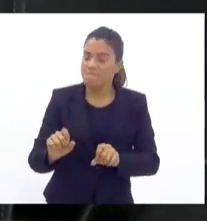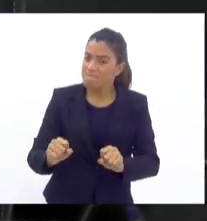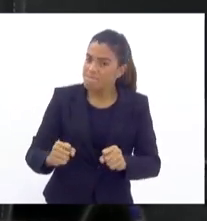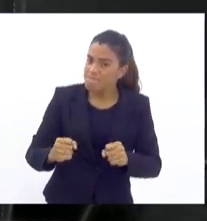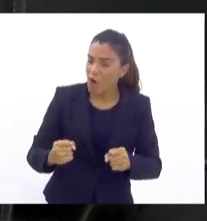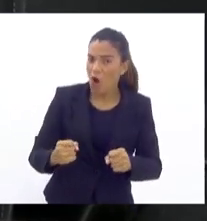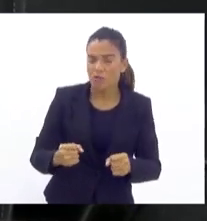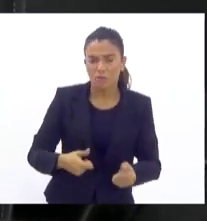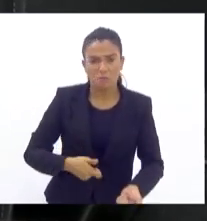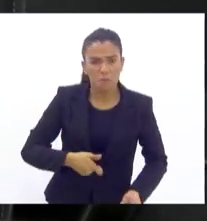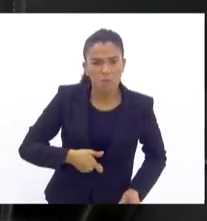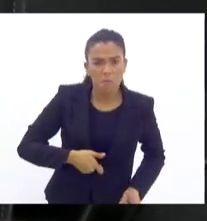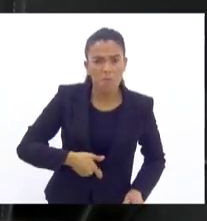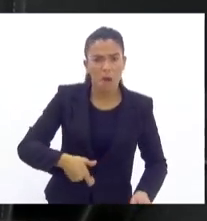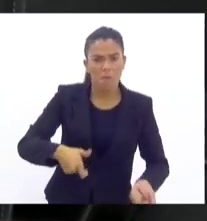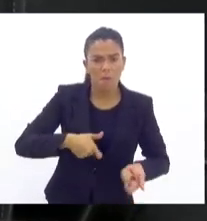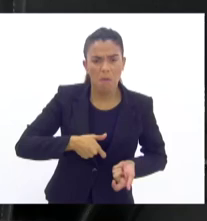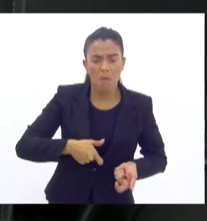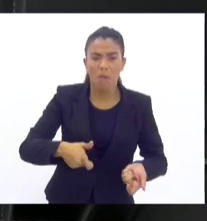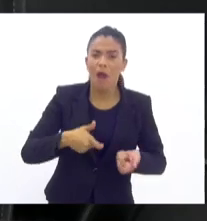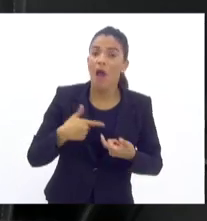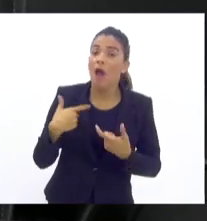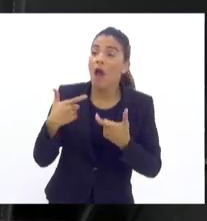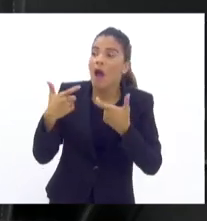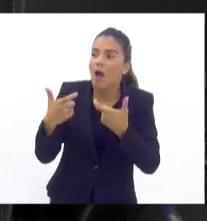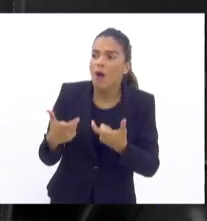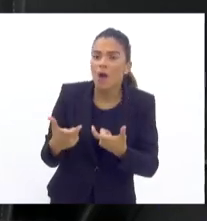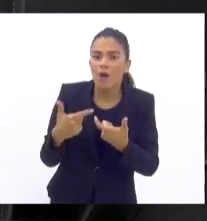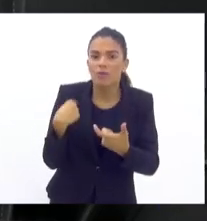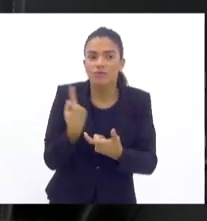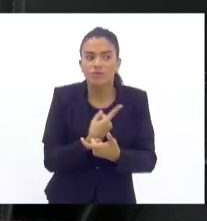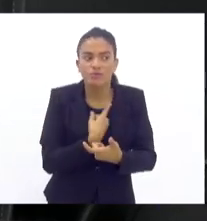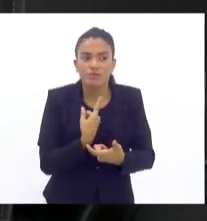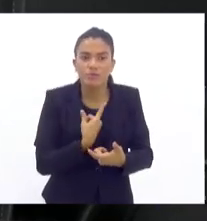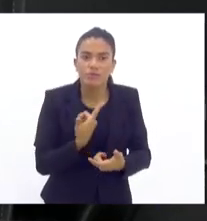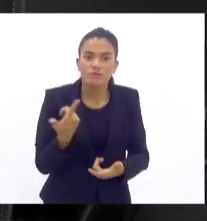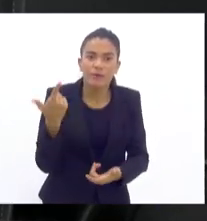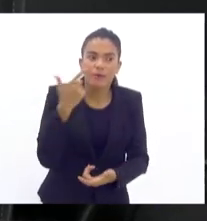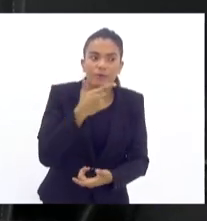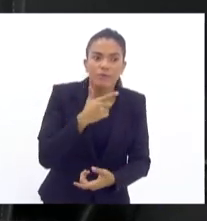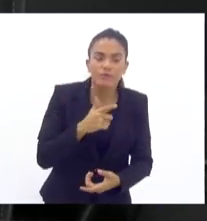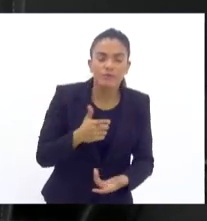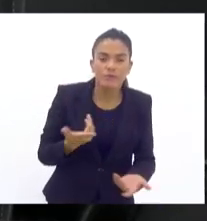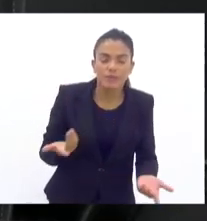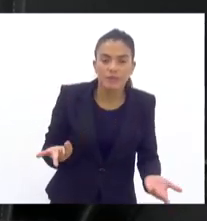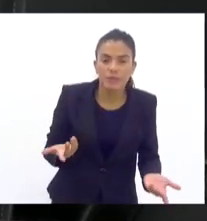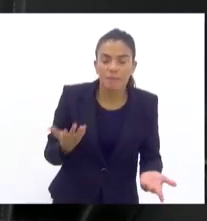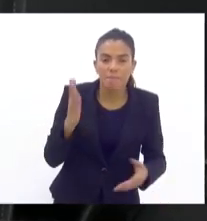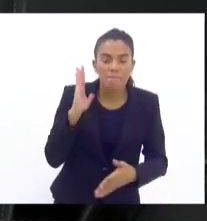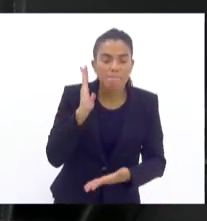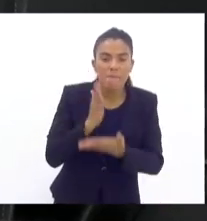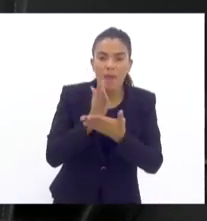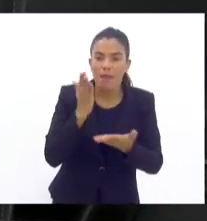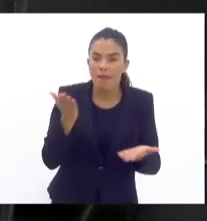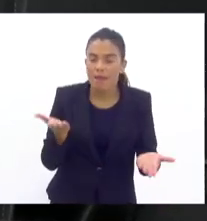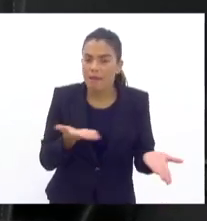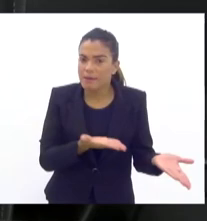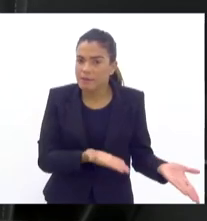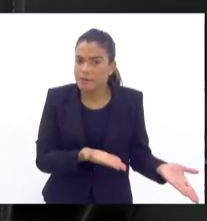armados. E eu pergunto, aonde nós vamos parar? E eu vejo os nossos bravos e bravas